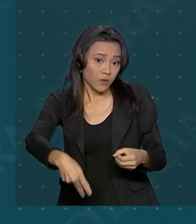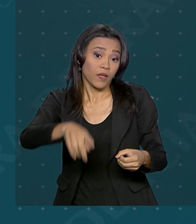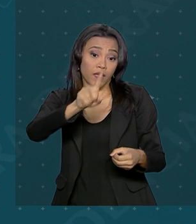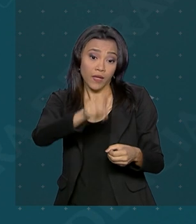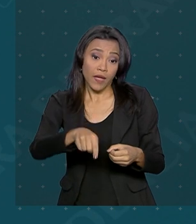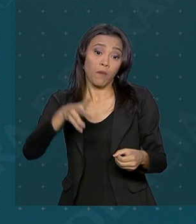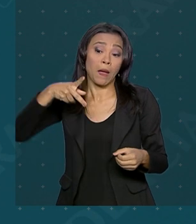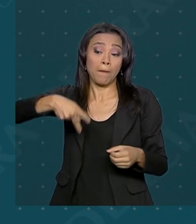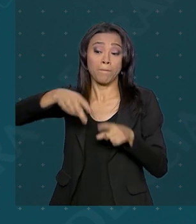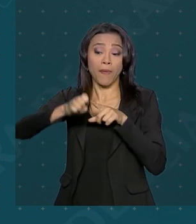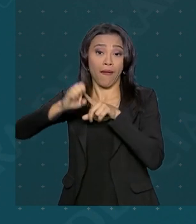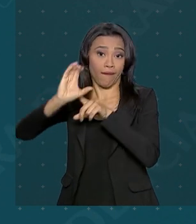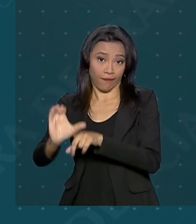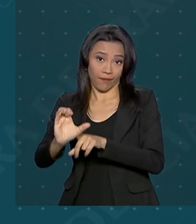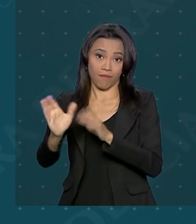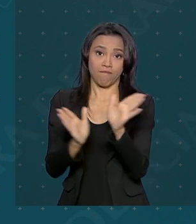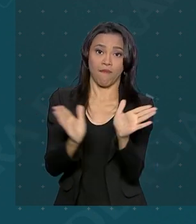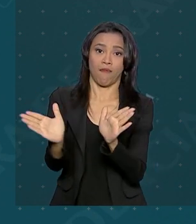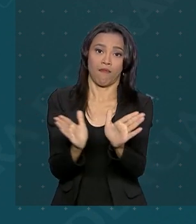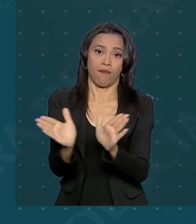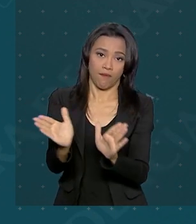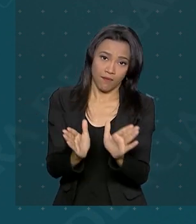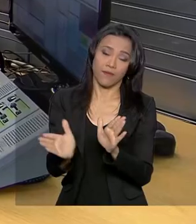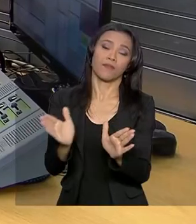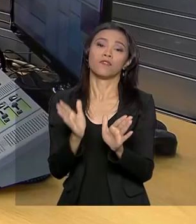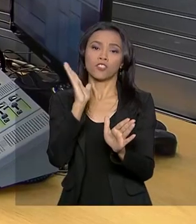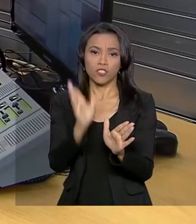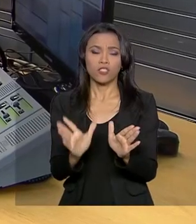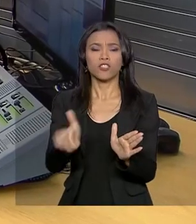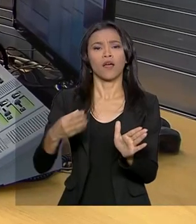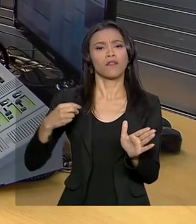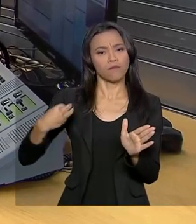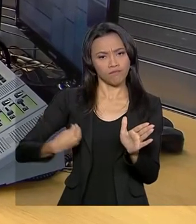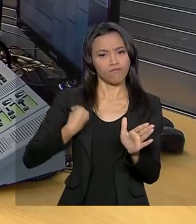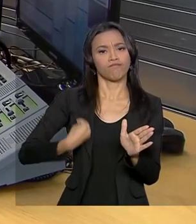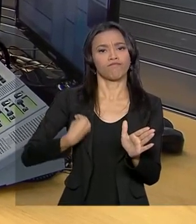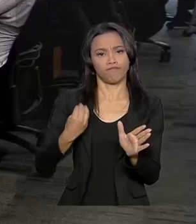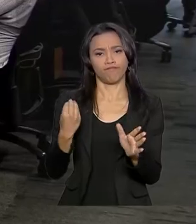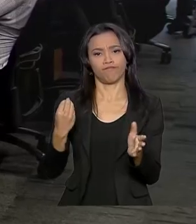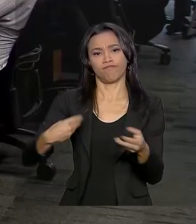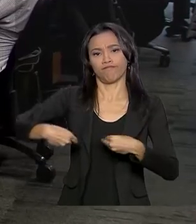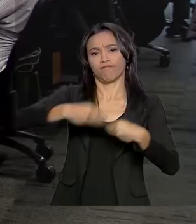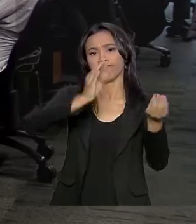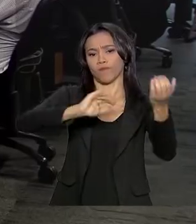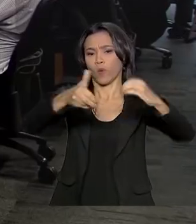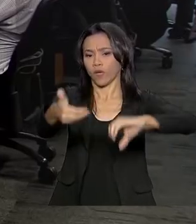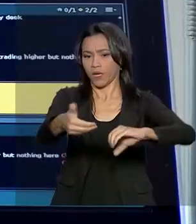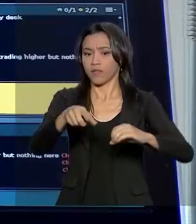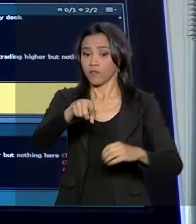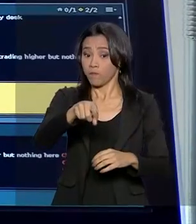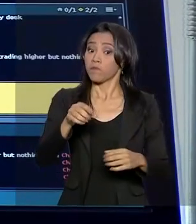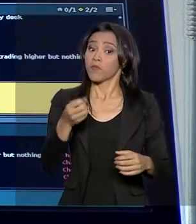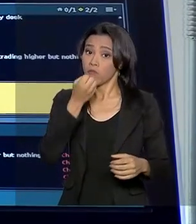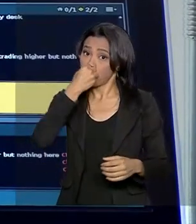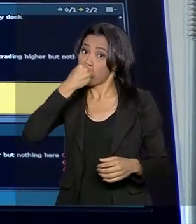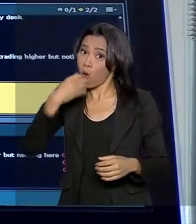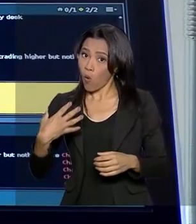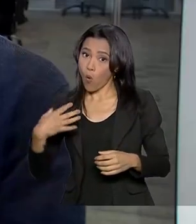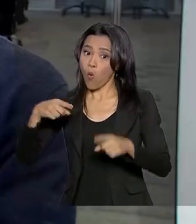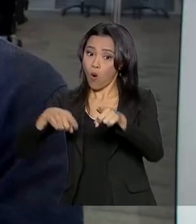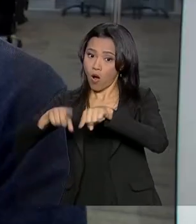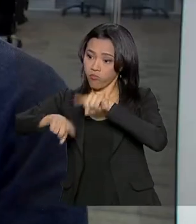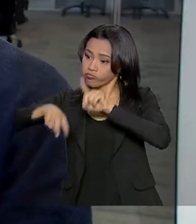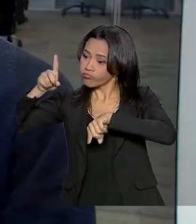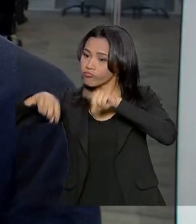paralela já tramita no Congresso Nacional. A aprovação da reforma teve boa aceitação no mercado financeiro.